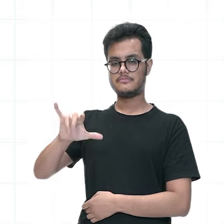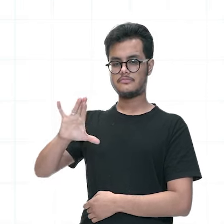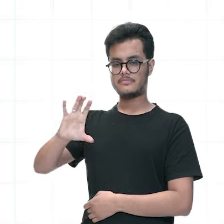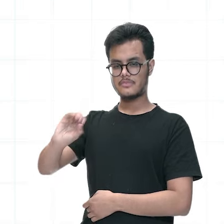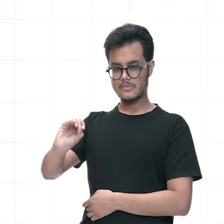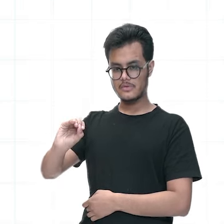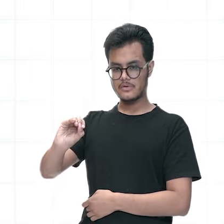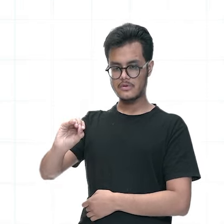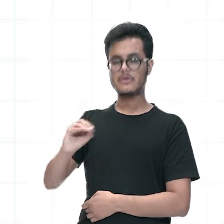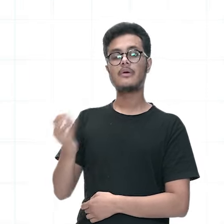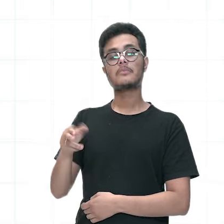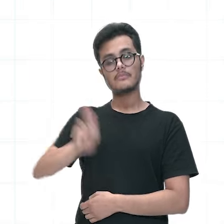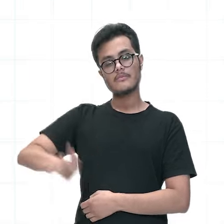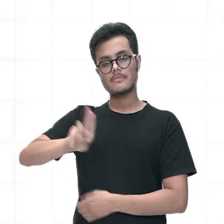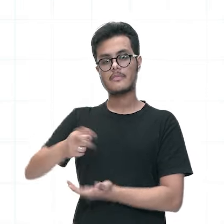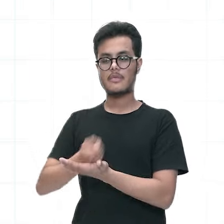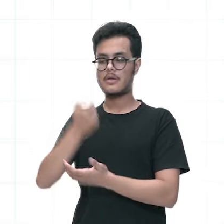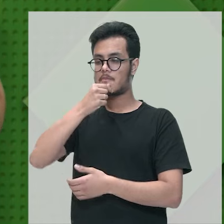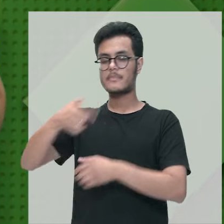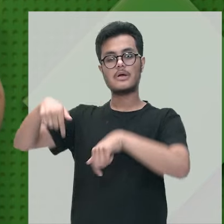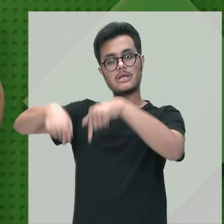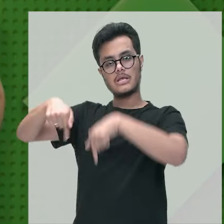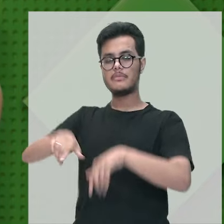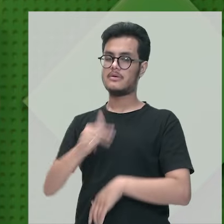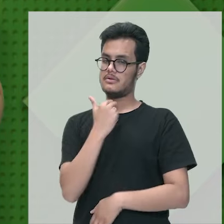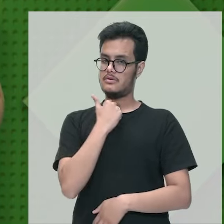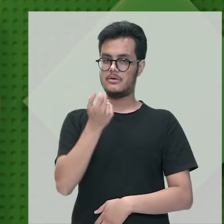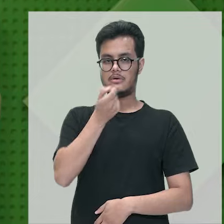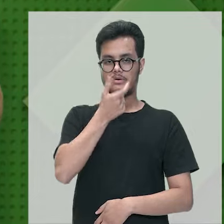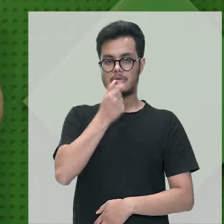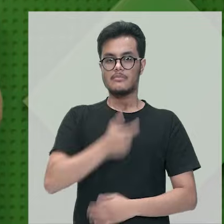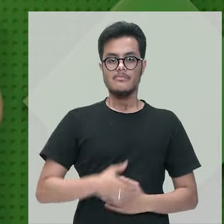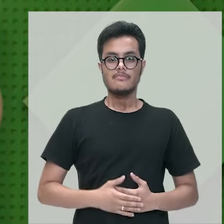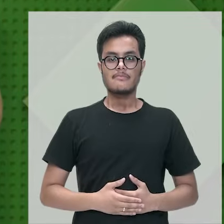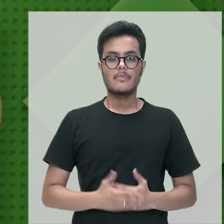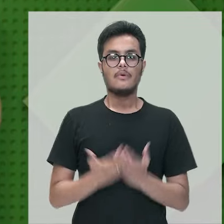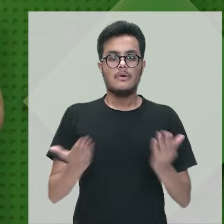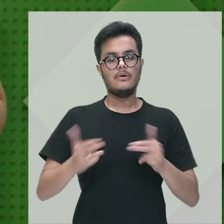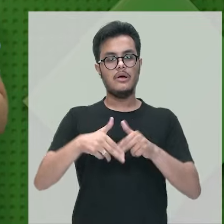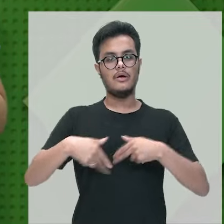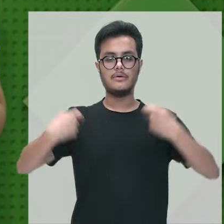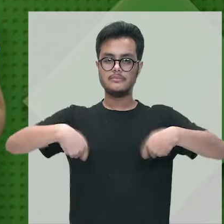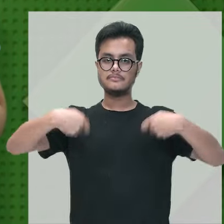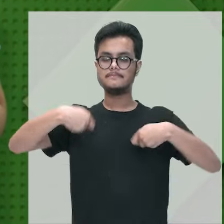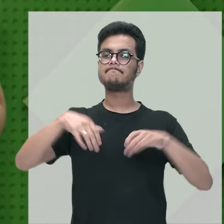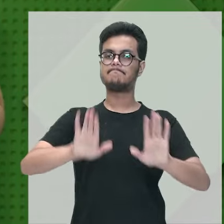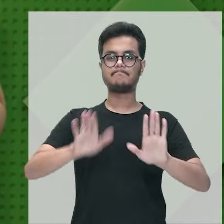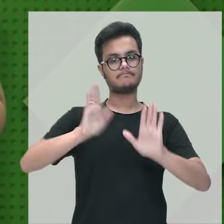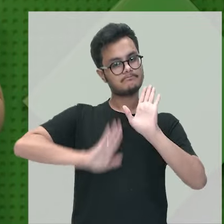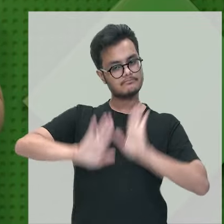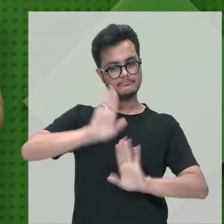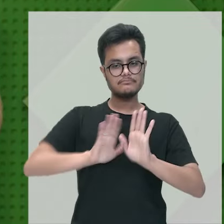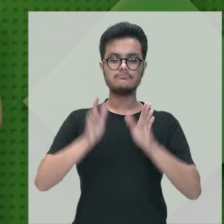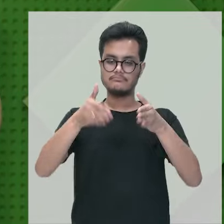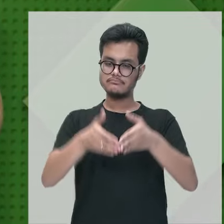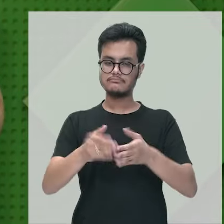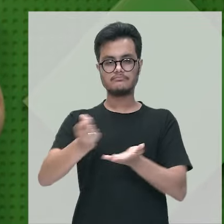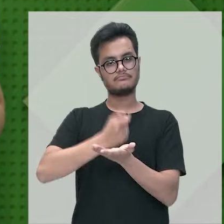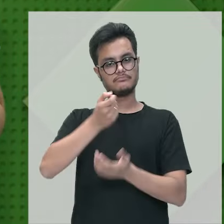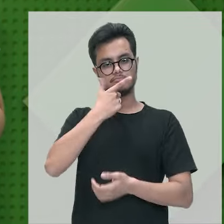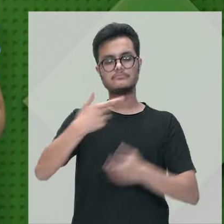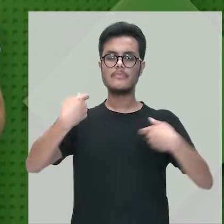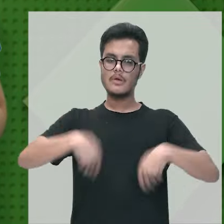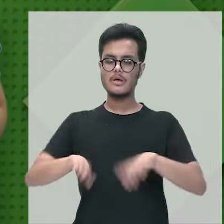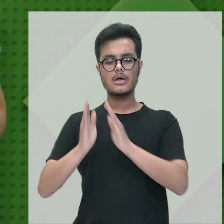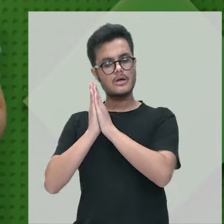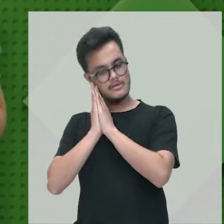medicamentos que possuam essa substância, né? Então, realmente é preciso ter um cuidado porque é necessário ter